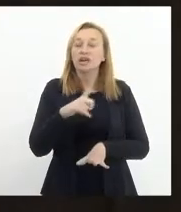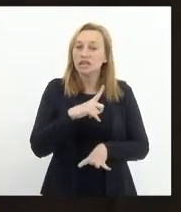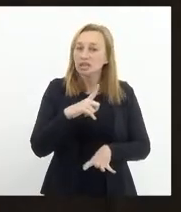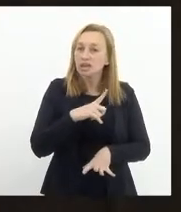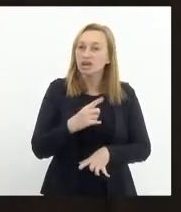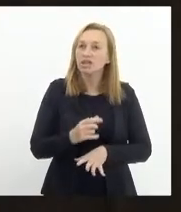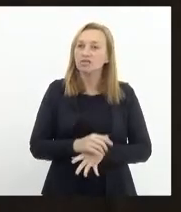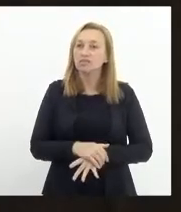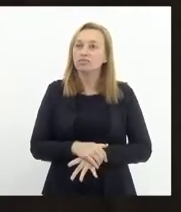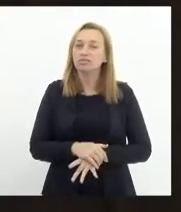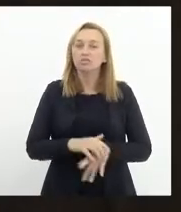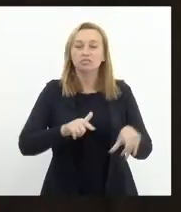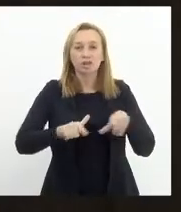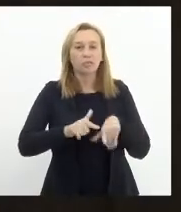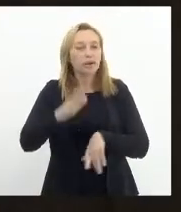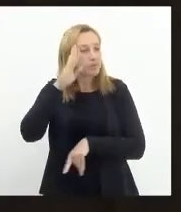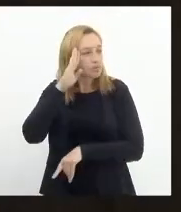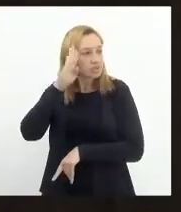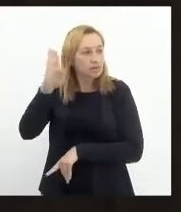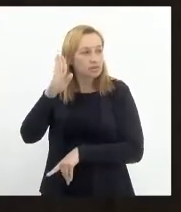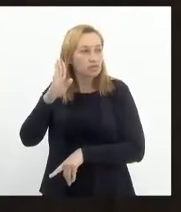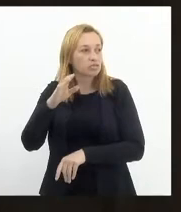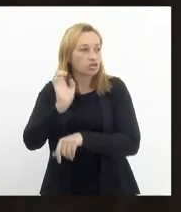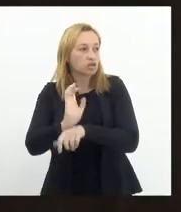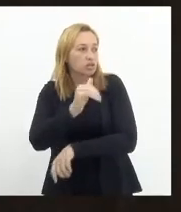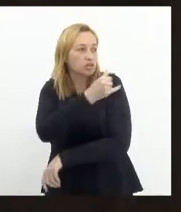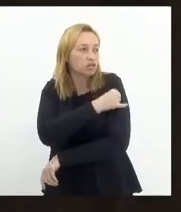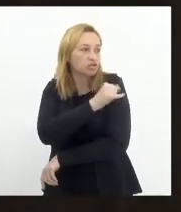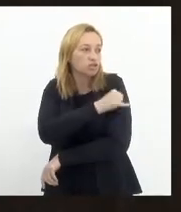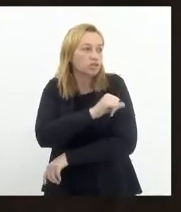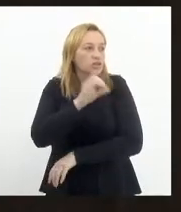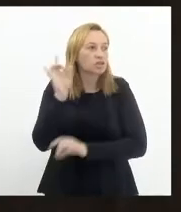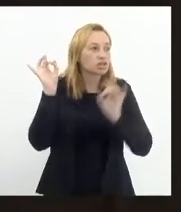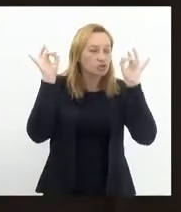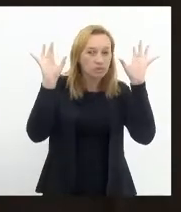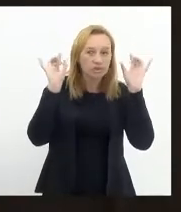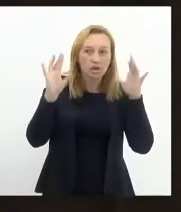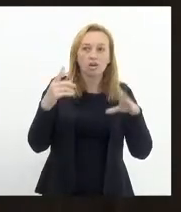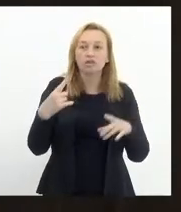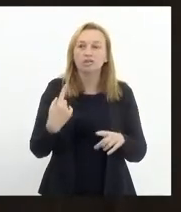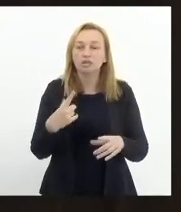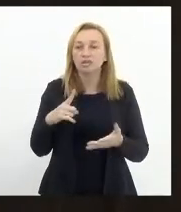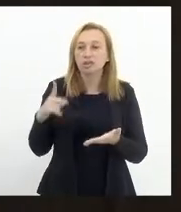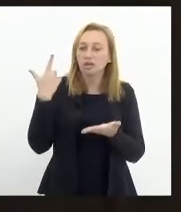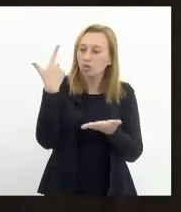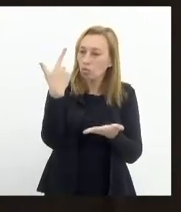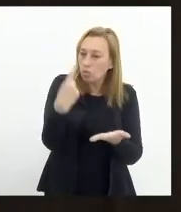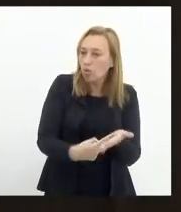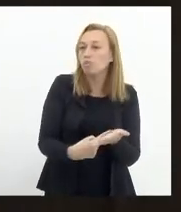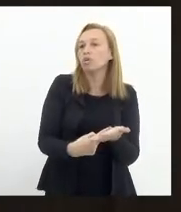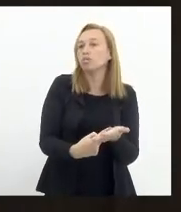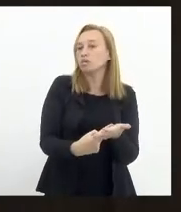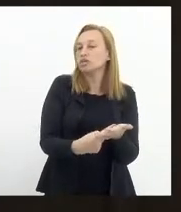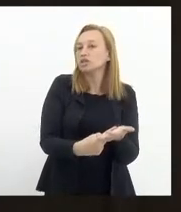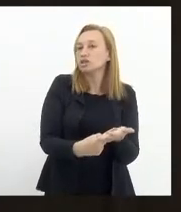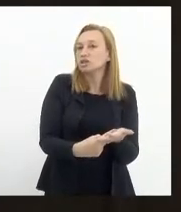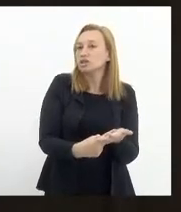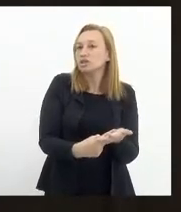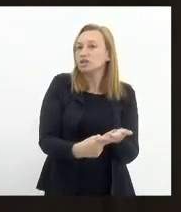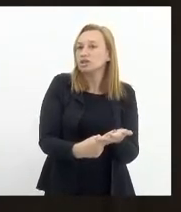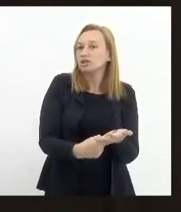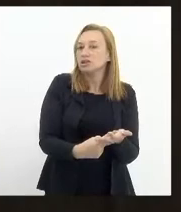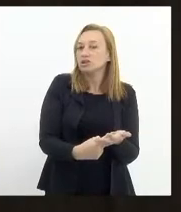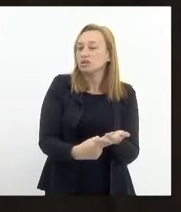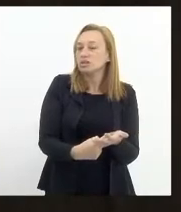função fundamental para o Estado do Rio de Janeiro, em especial porque têm compromisso de emitir pareceres